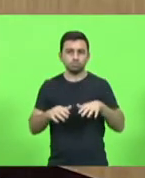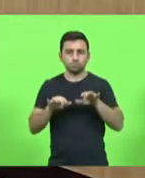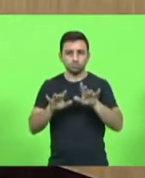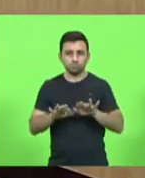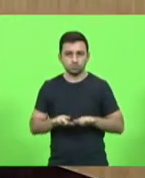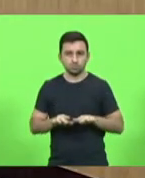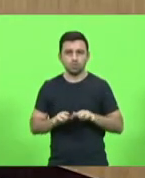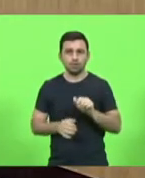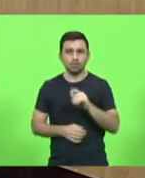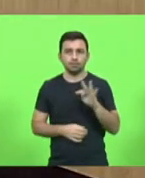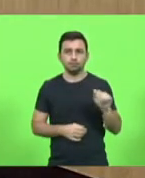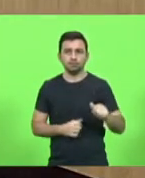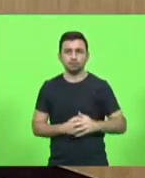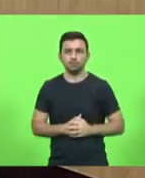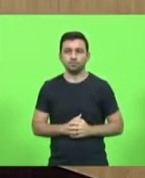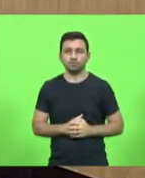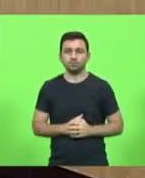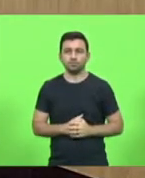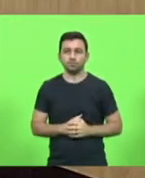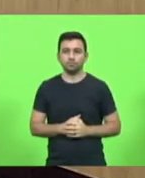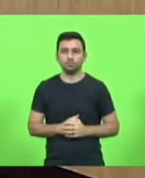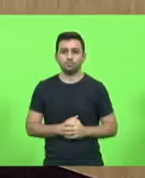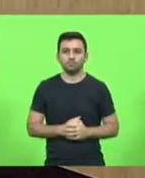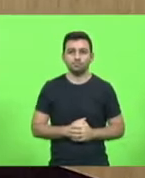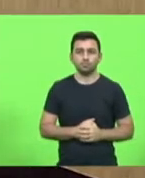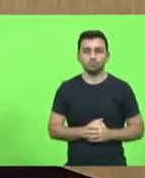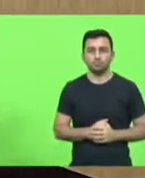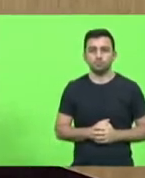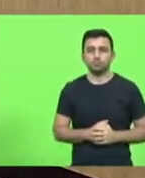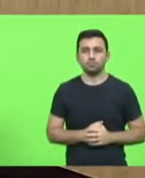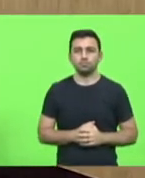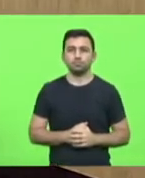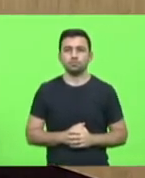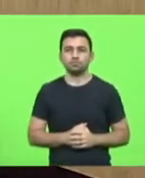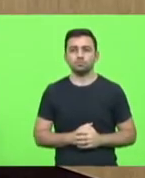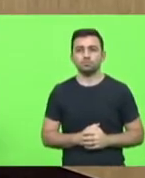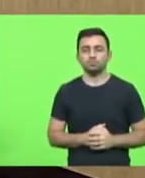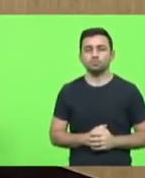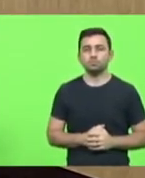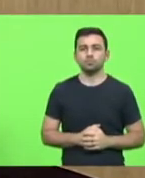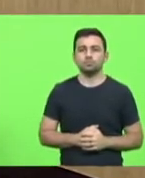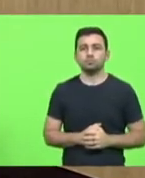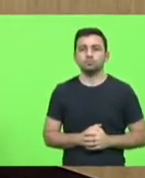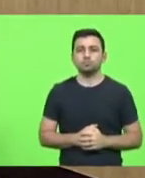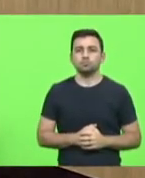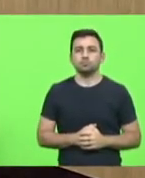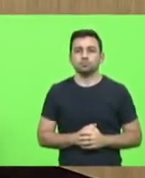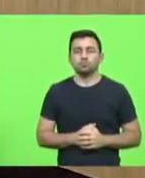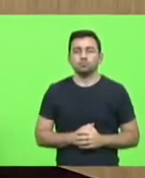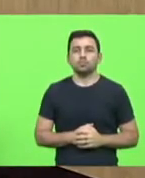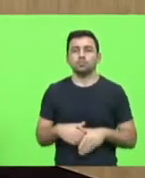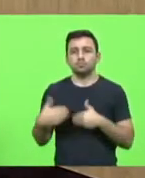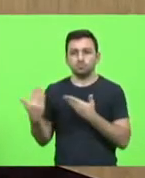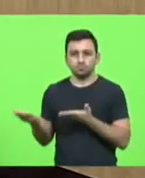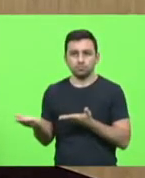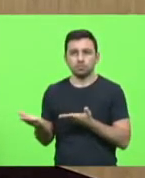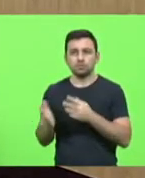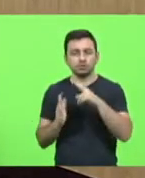Presidente, só para deixar registrado, como o deputado do Novo, leia com muita elegância e prudência. Muito obrigado.